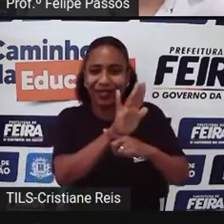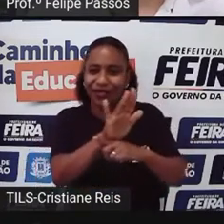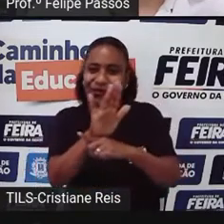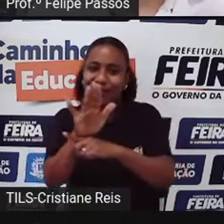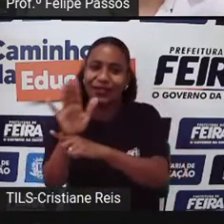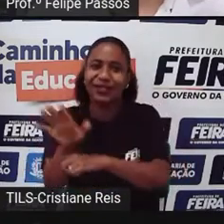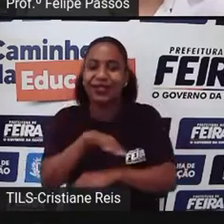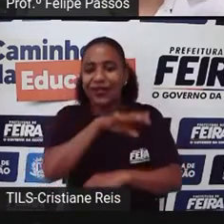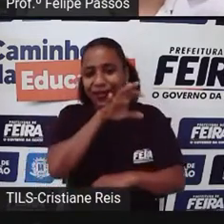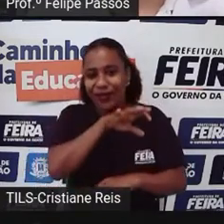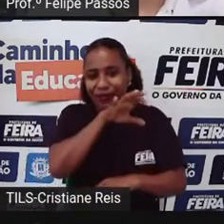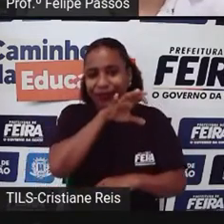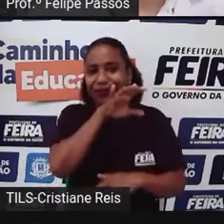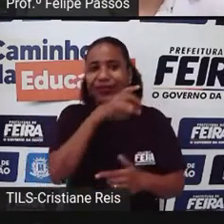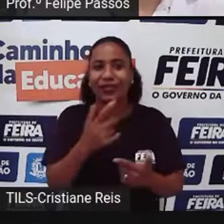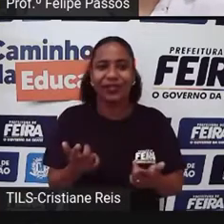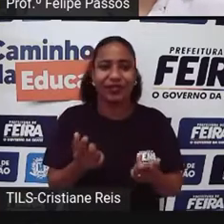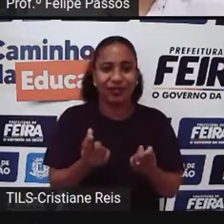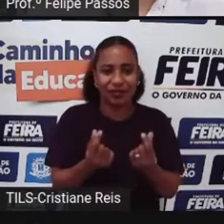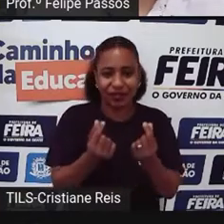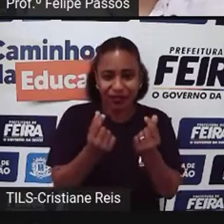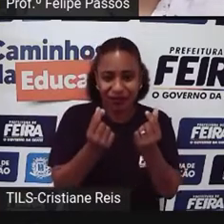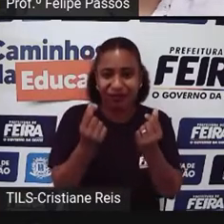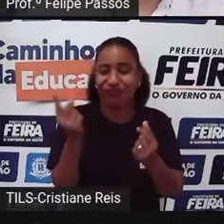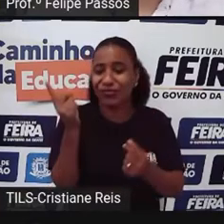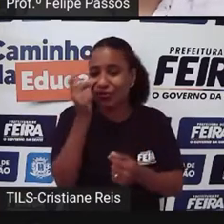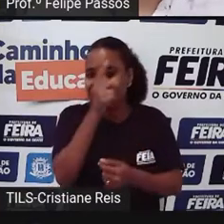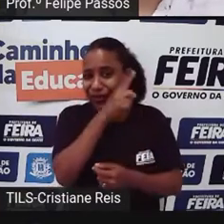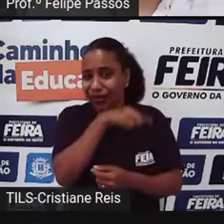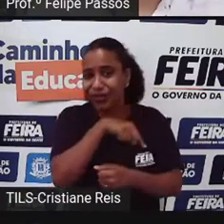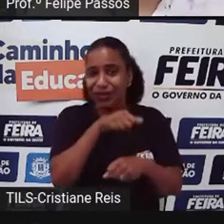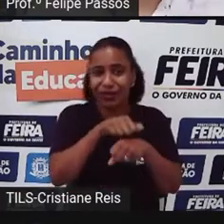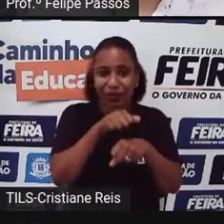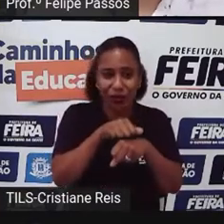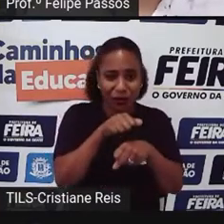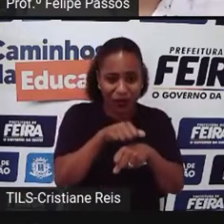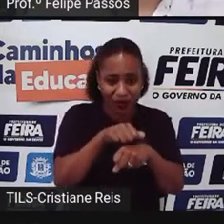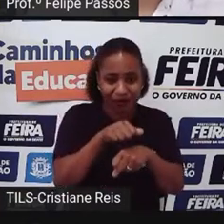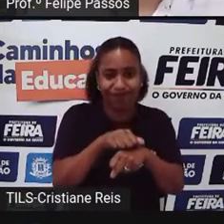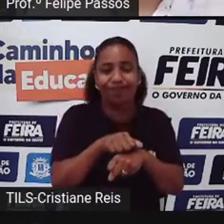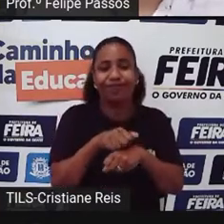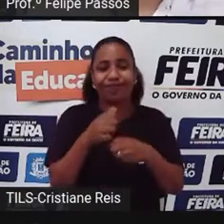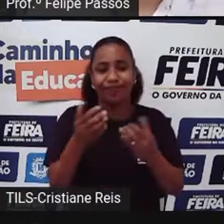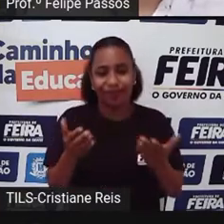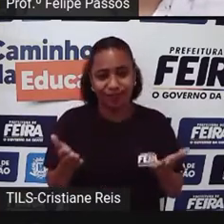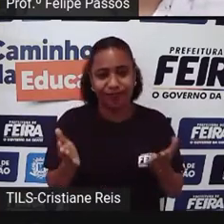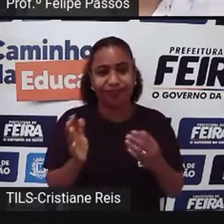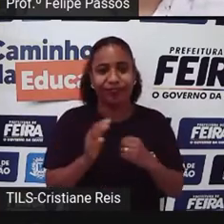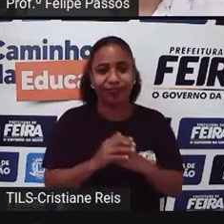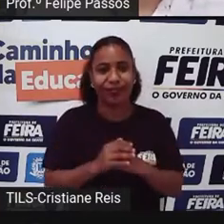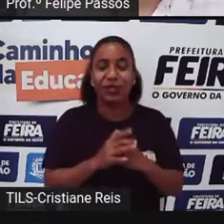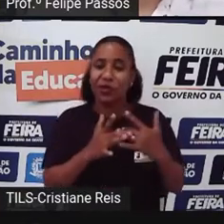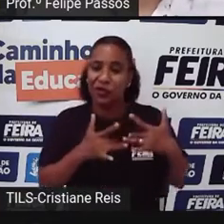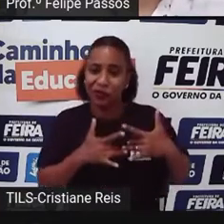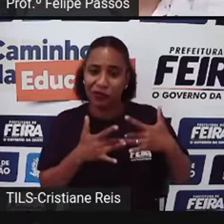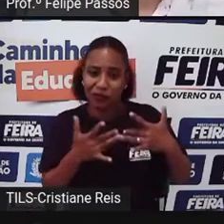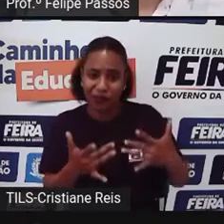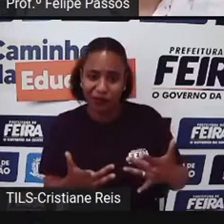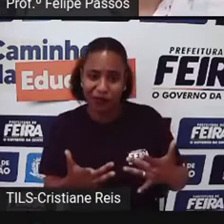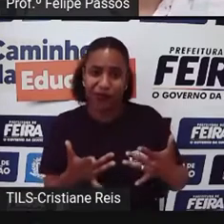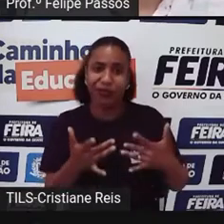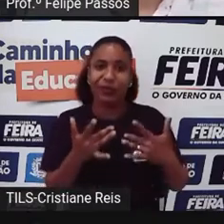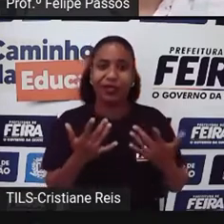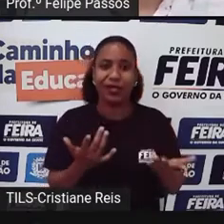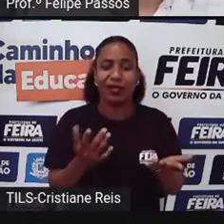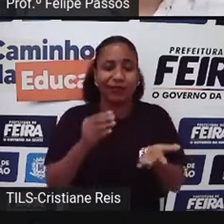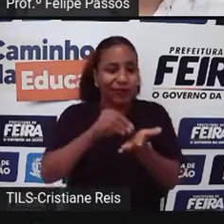recurso Uma frustração De a gente não conseguir Fazer muita coisa Por falta de voluntários Que põem a mão na massa Por